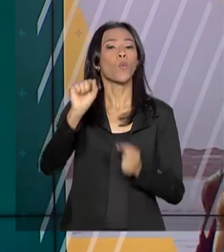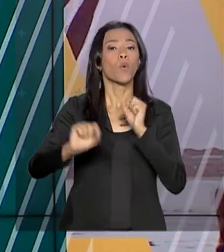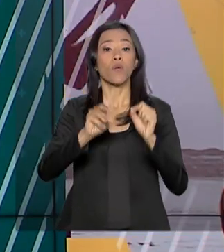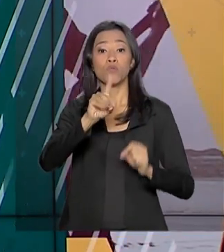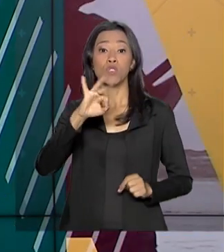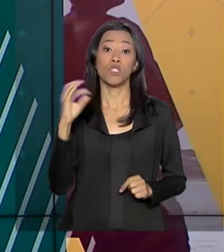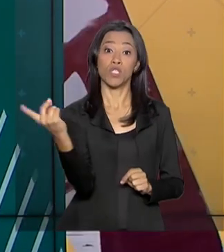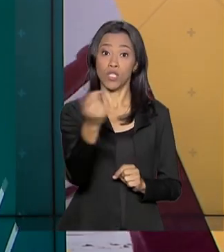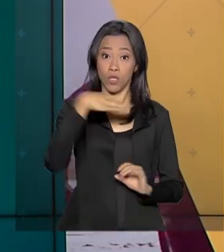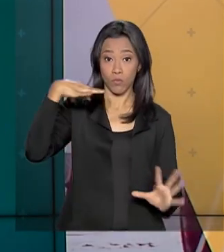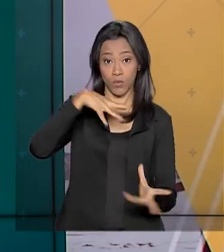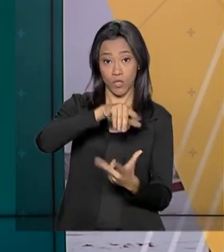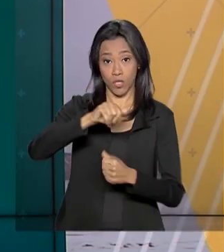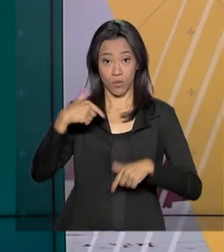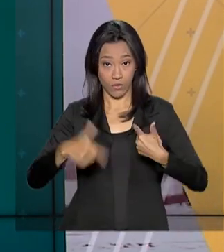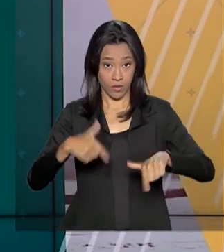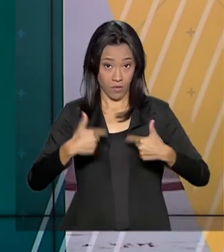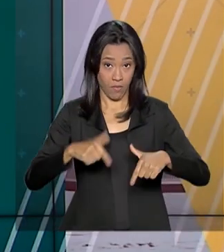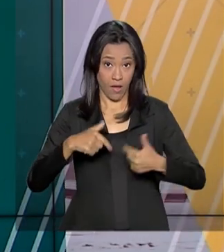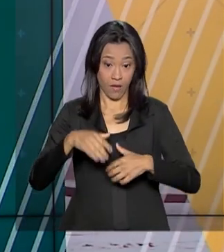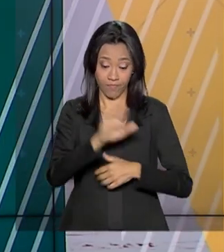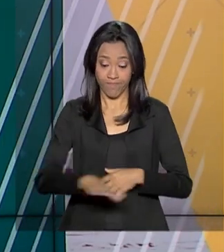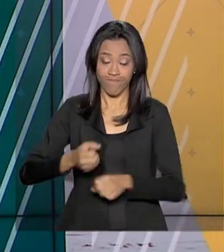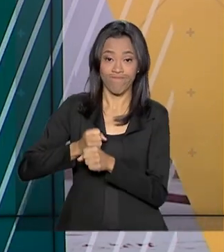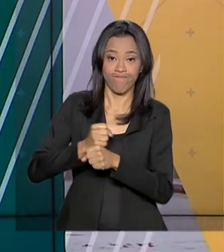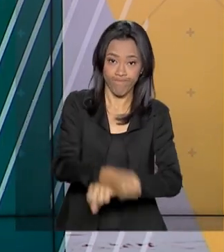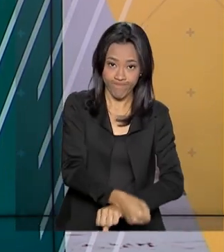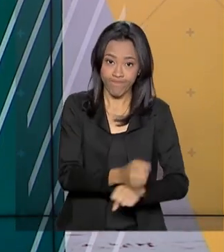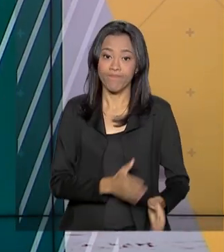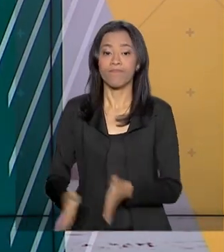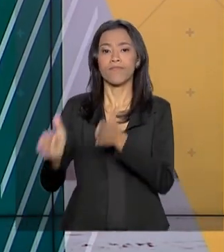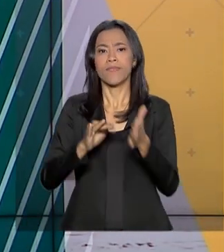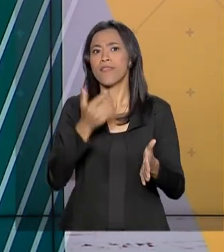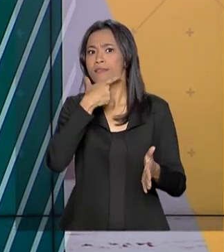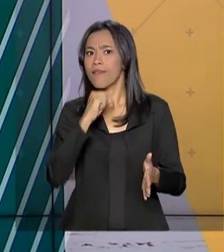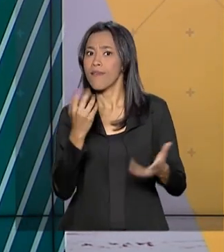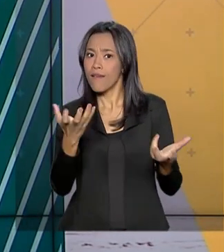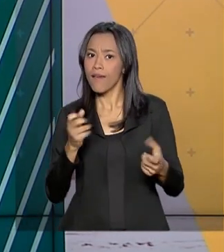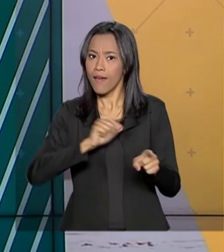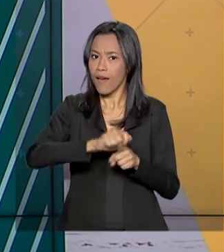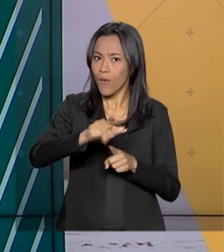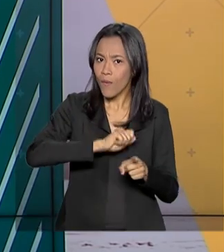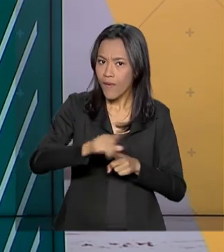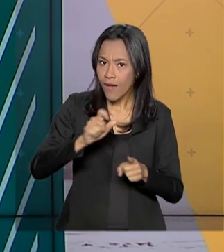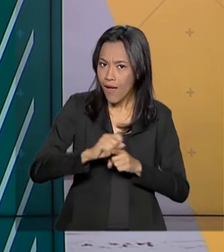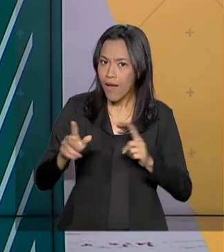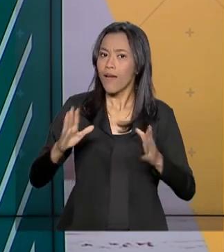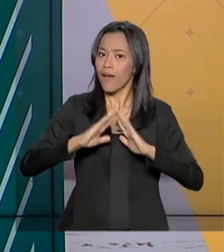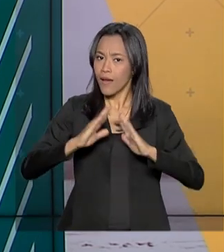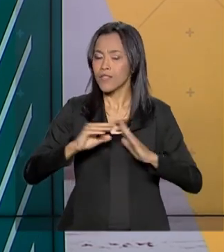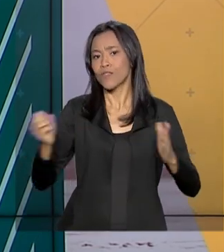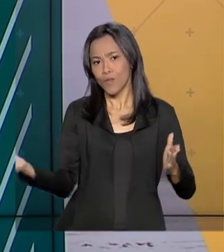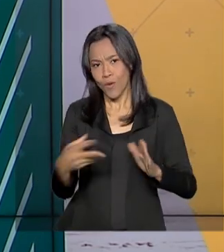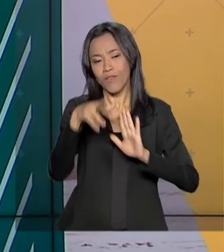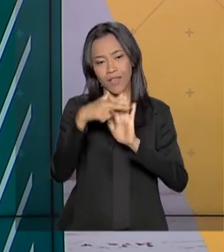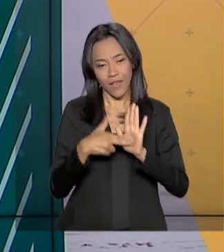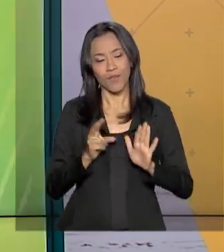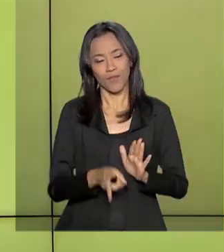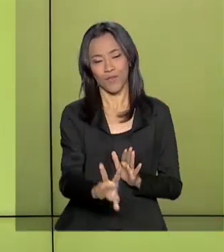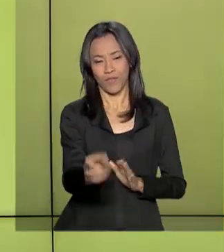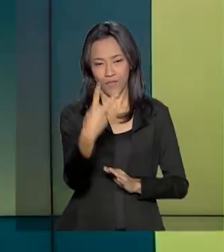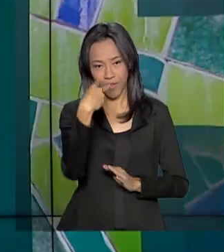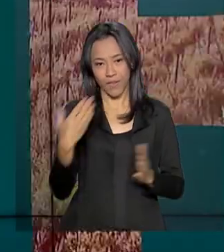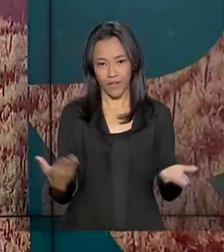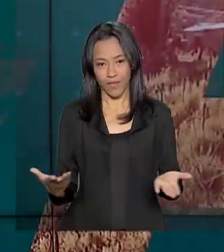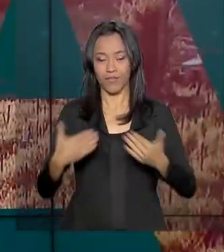Combate ao Trabalho Infantil. E atenção para quem deseja alugar um imóvel, tem novas regras para o seguro fiança. Fique com a gente,